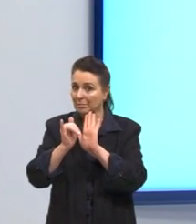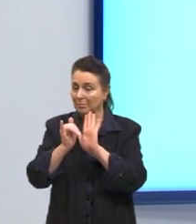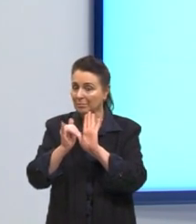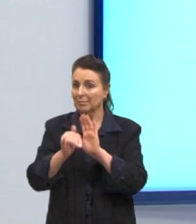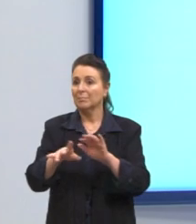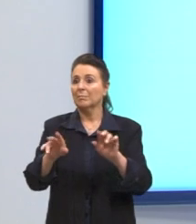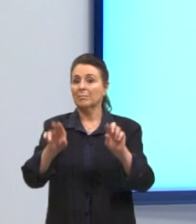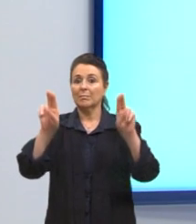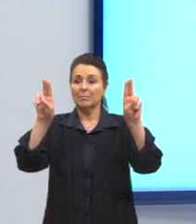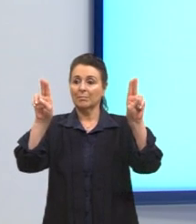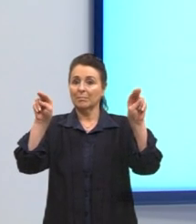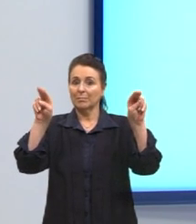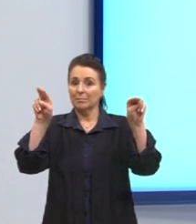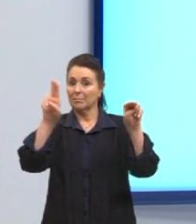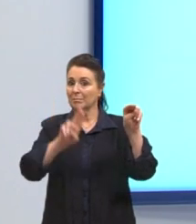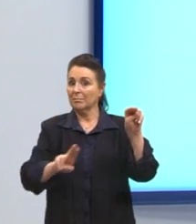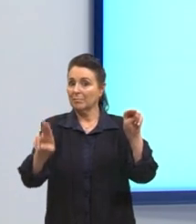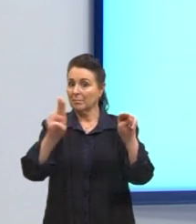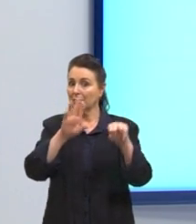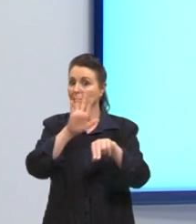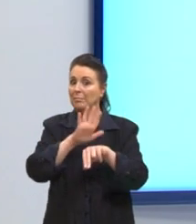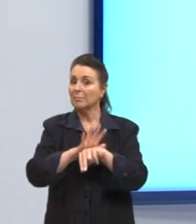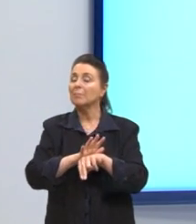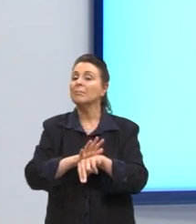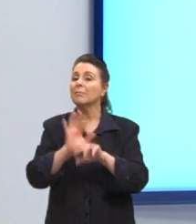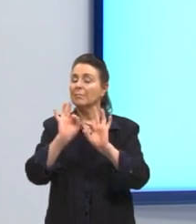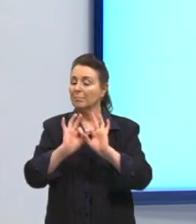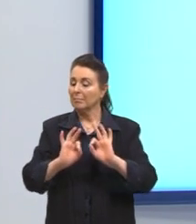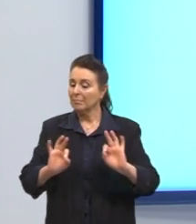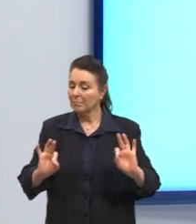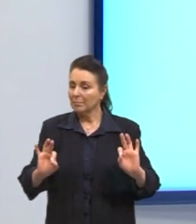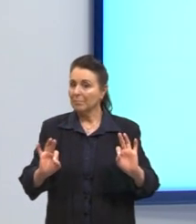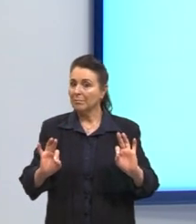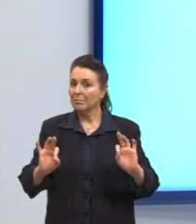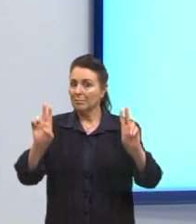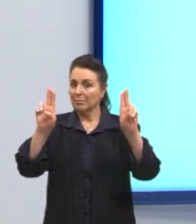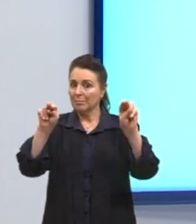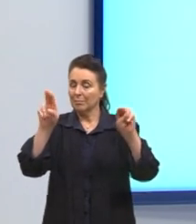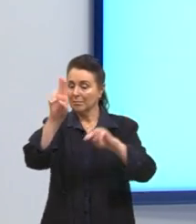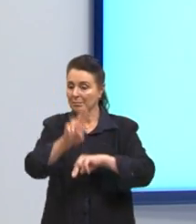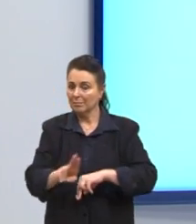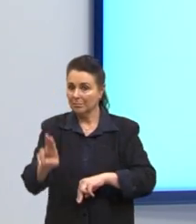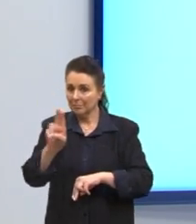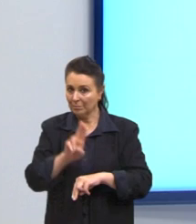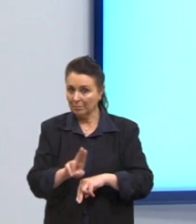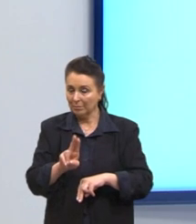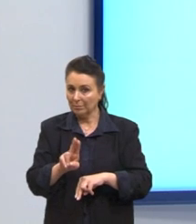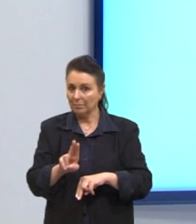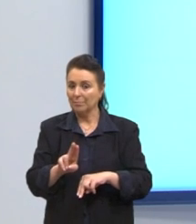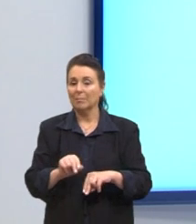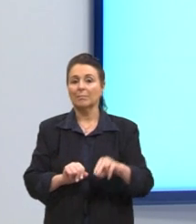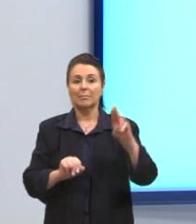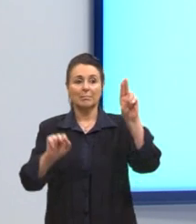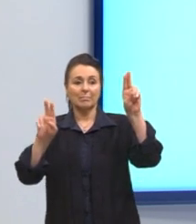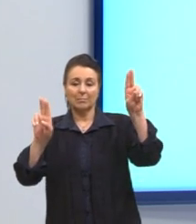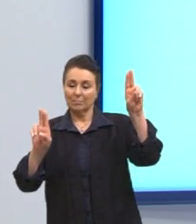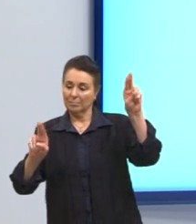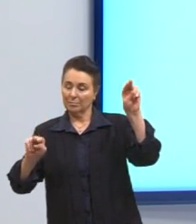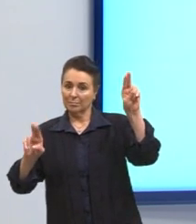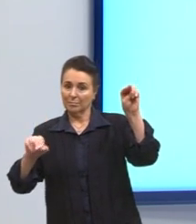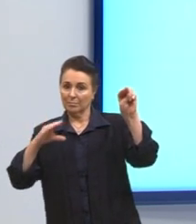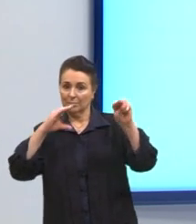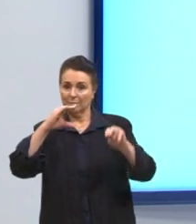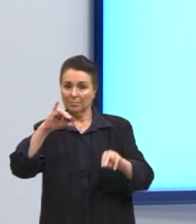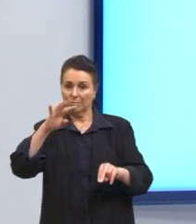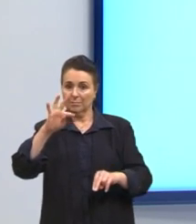as aspas. O uso mais comum das aspas é aplicado em citação direta,